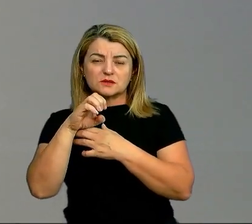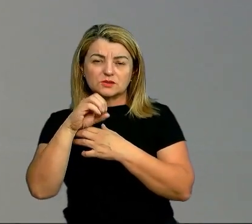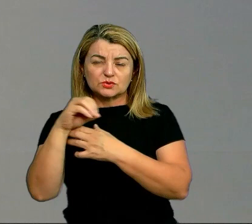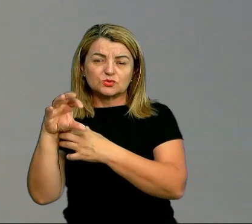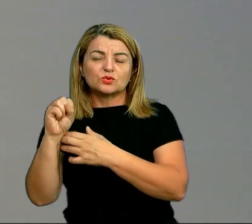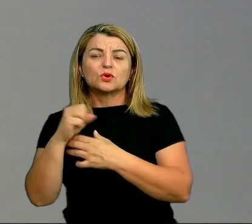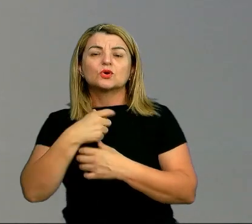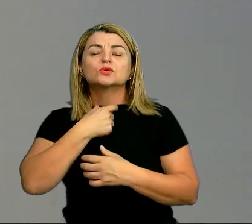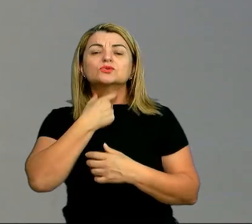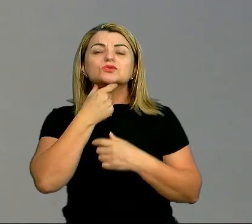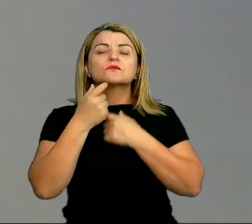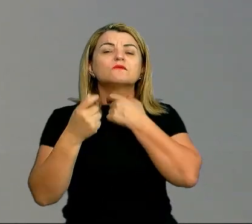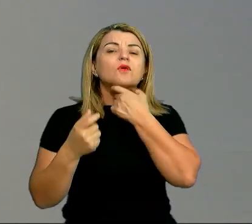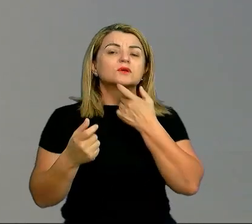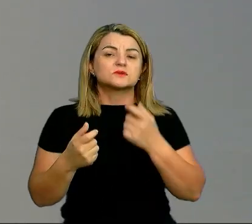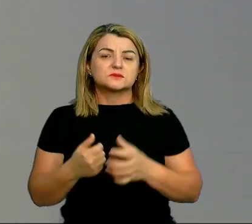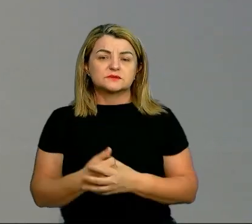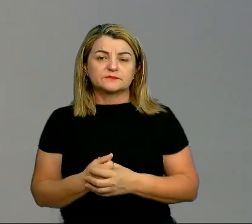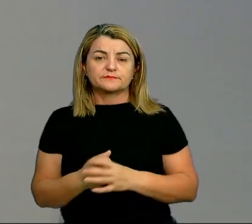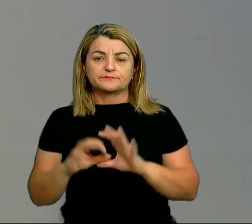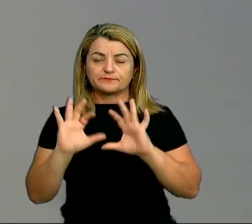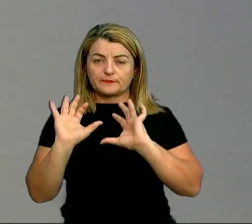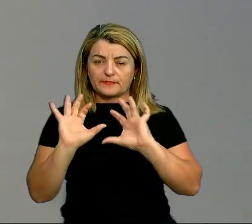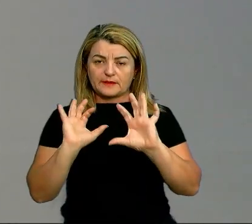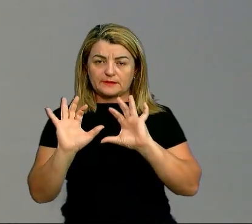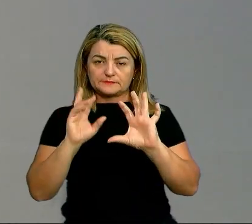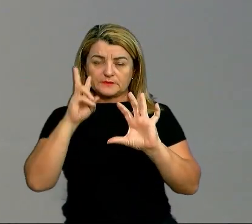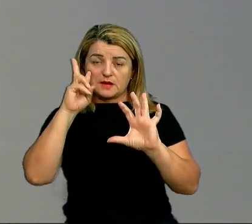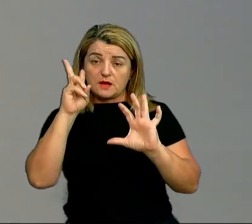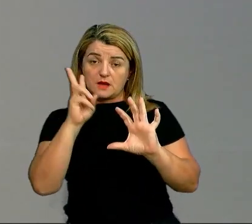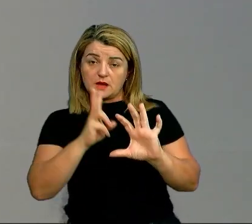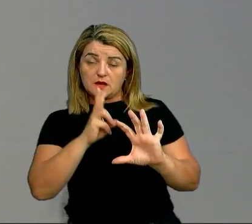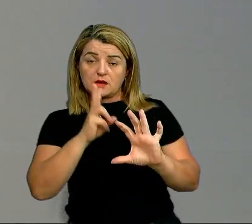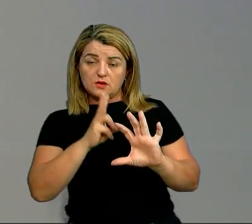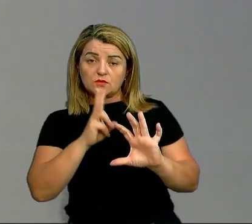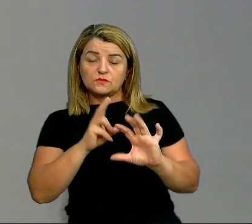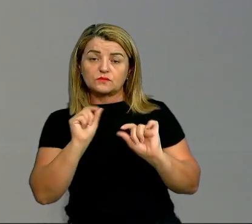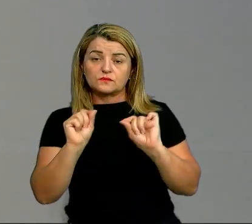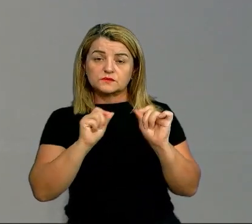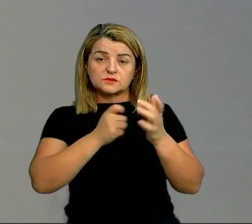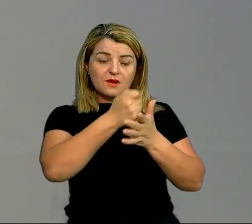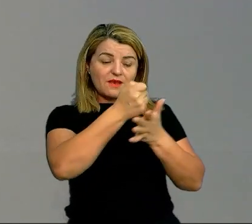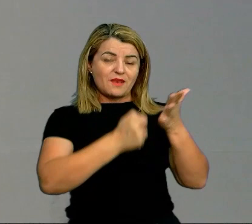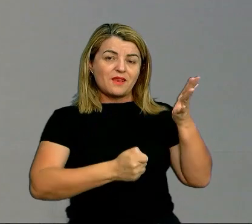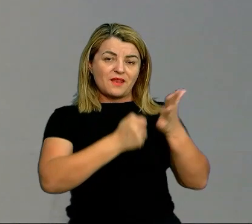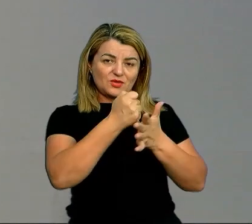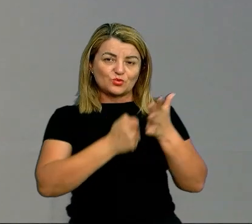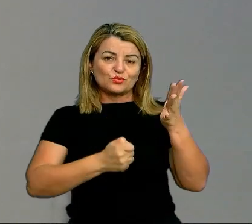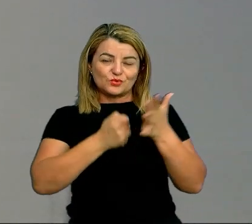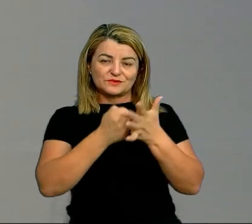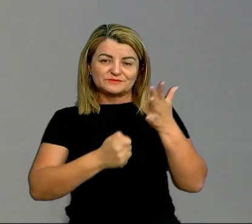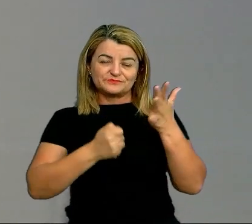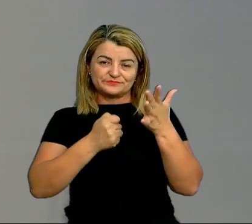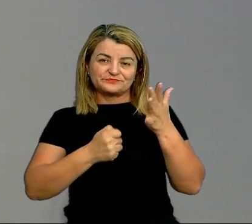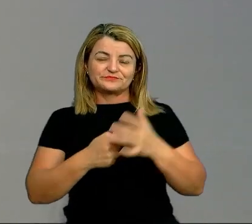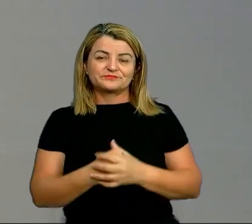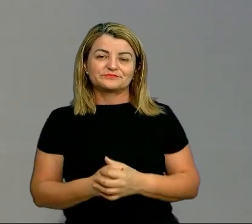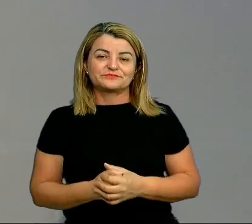palavras difíceis e complicadas. Mas é assim mesmo. Então, observa que eu fiz aí na leitura a